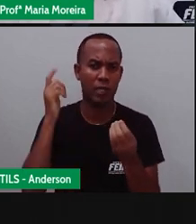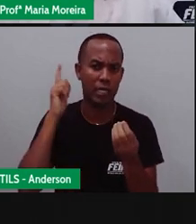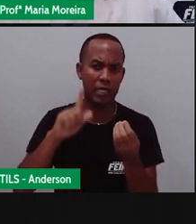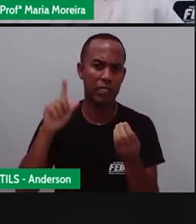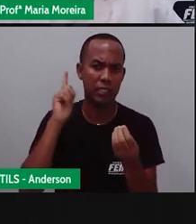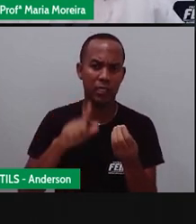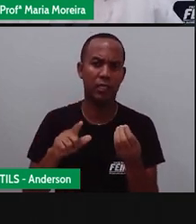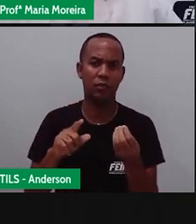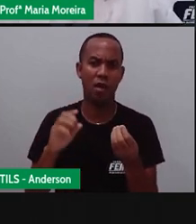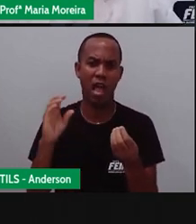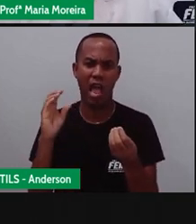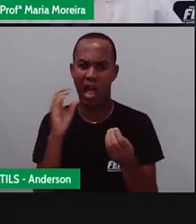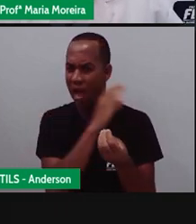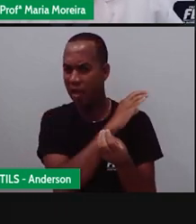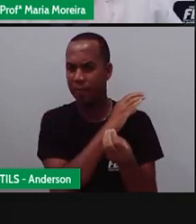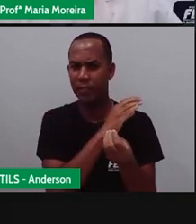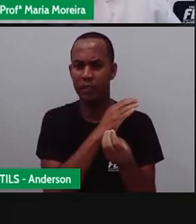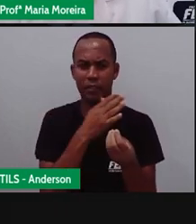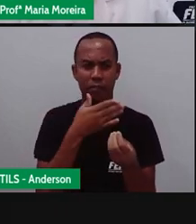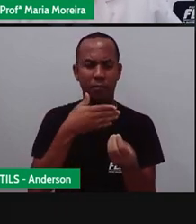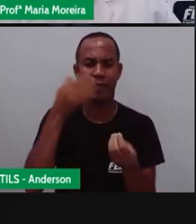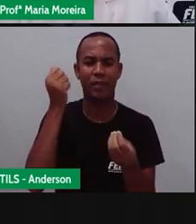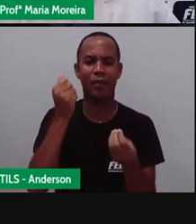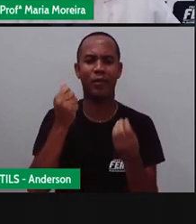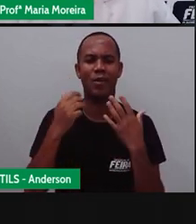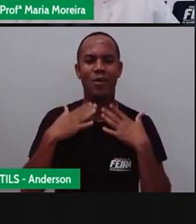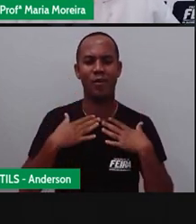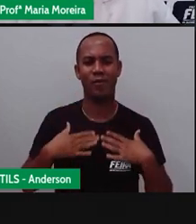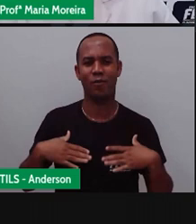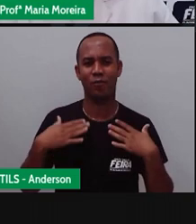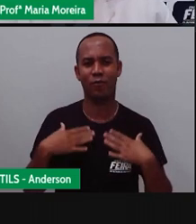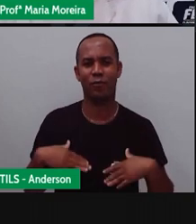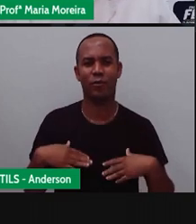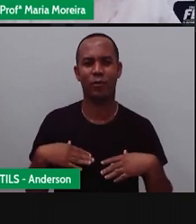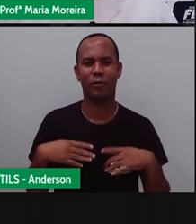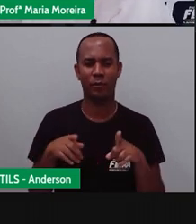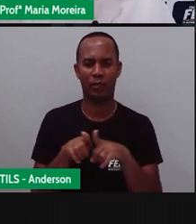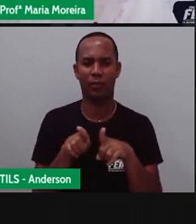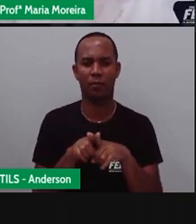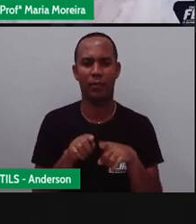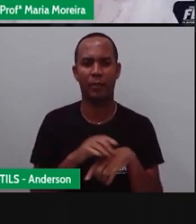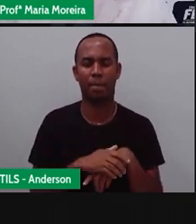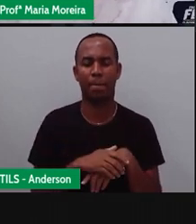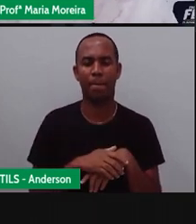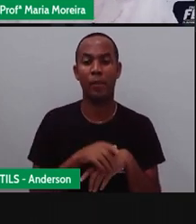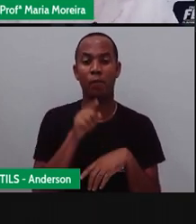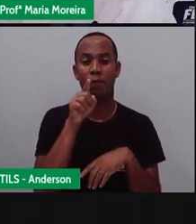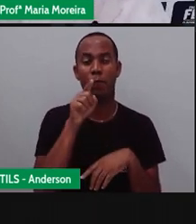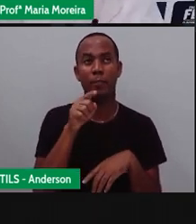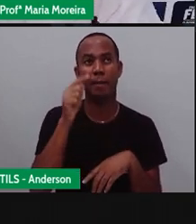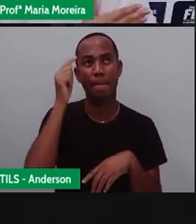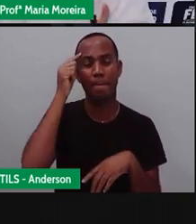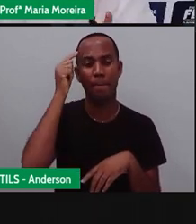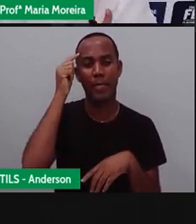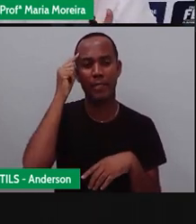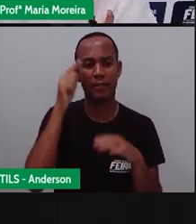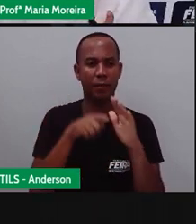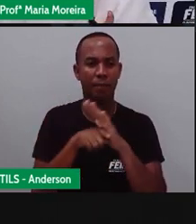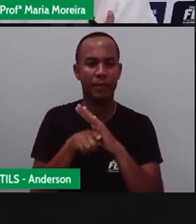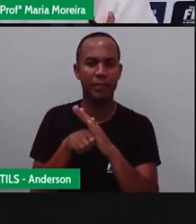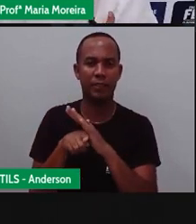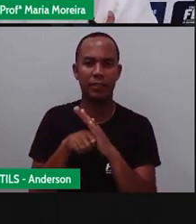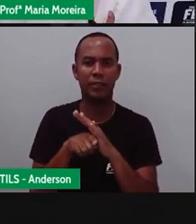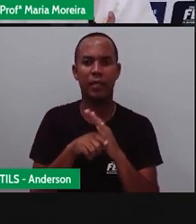velocidade, eficiência e conforto. Então é só a gente parar para pensar e pesquisar se quiser. O carro,